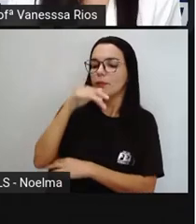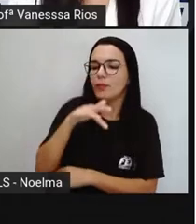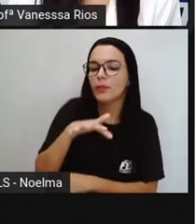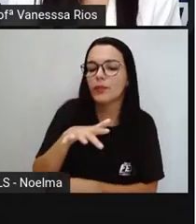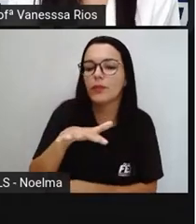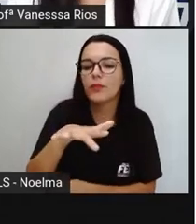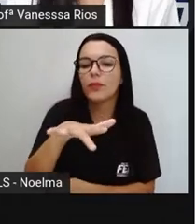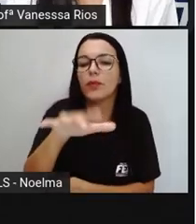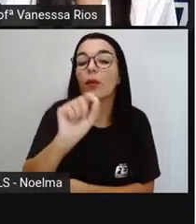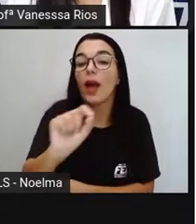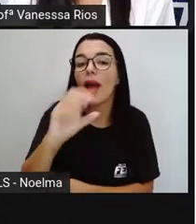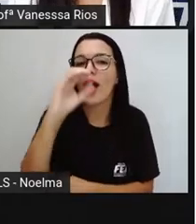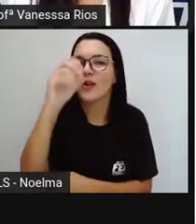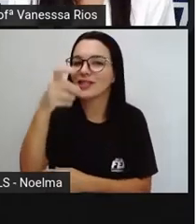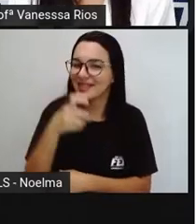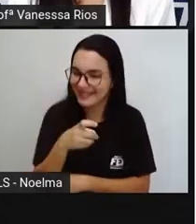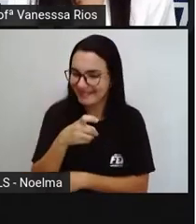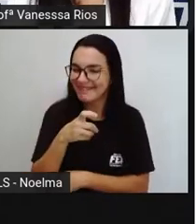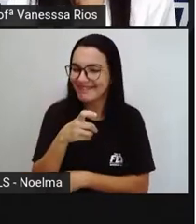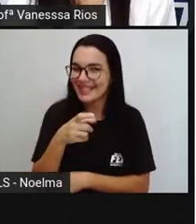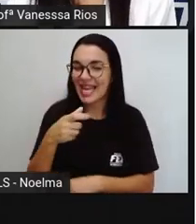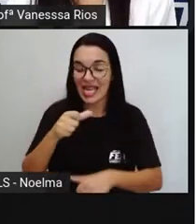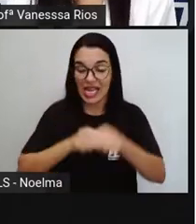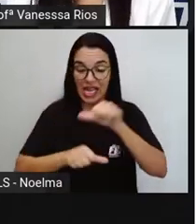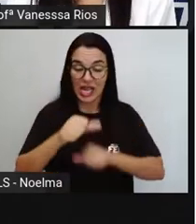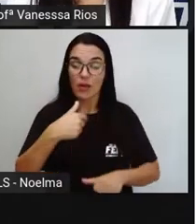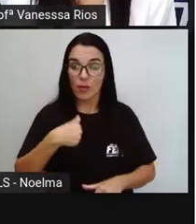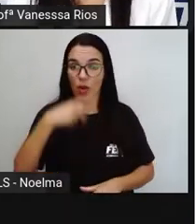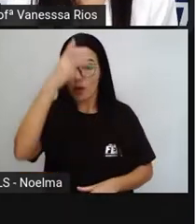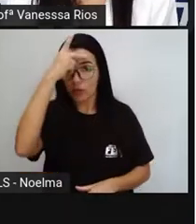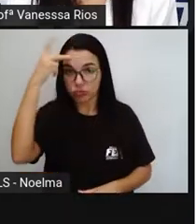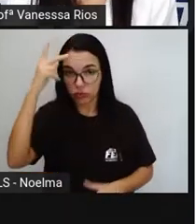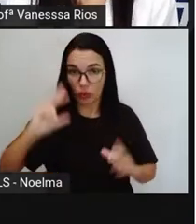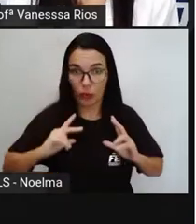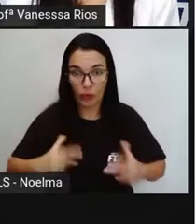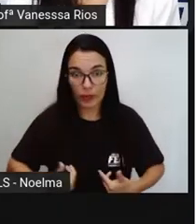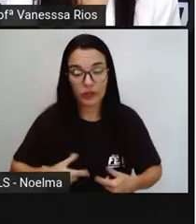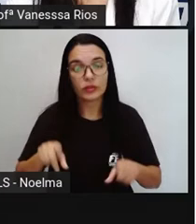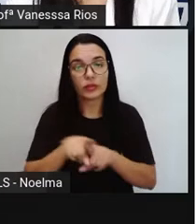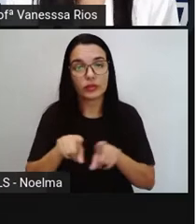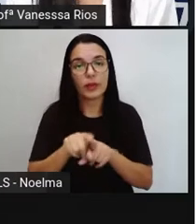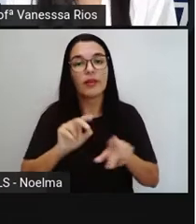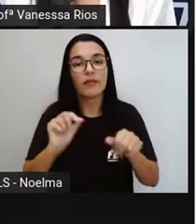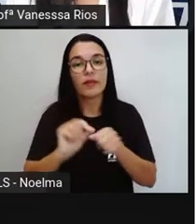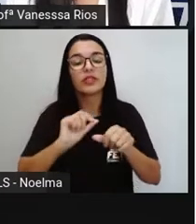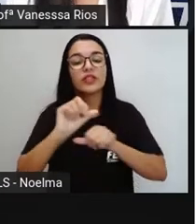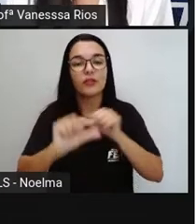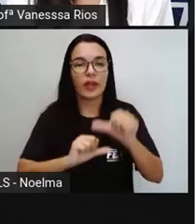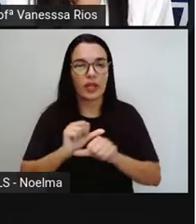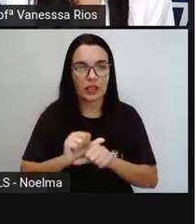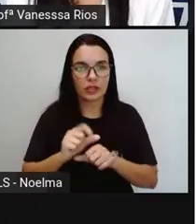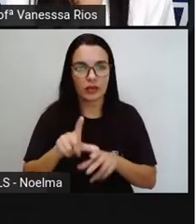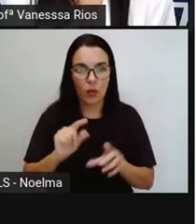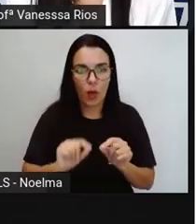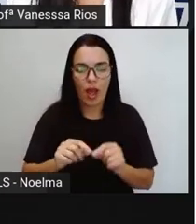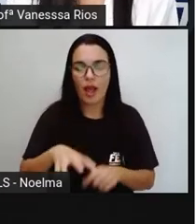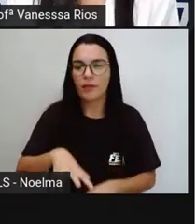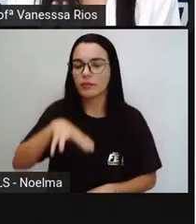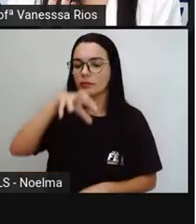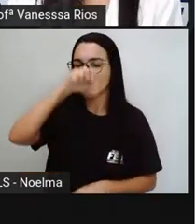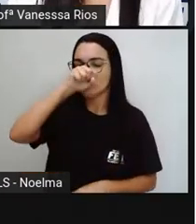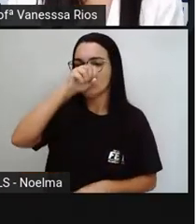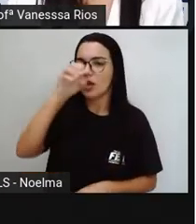Nós, no nosso processo de respiração, fazemos diferente, não é? A gente absorve gás oxigênio e